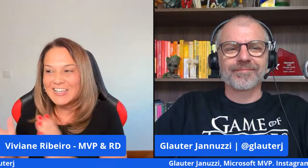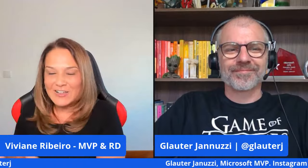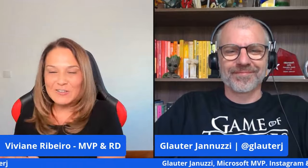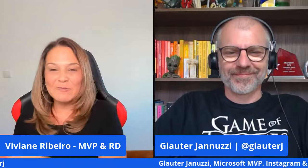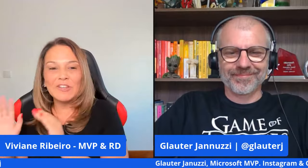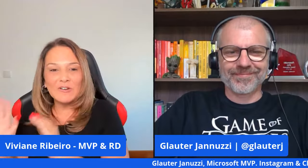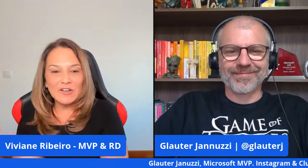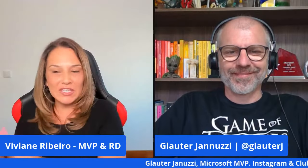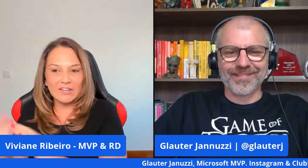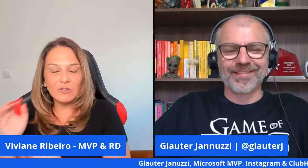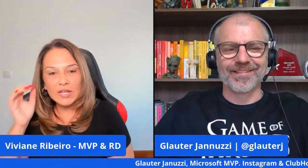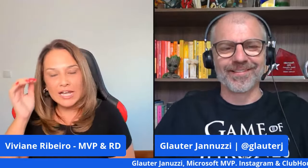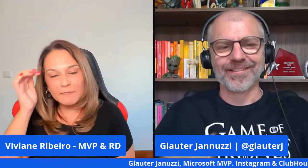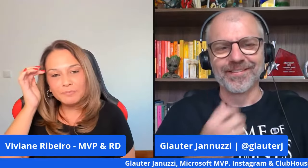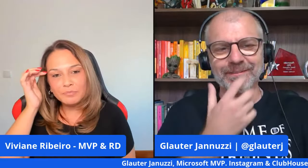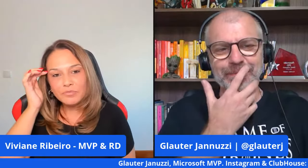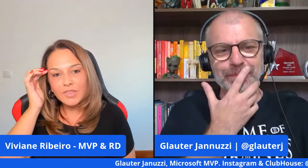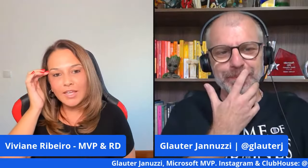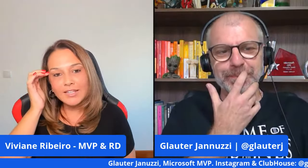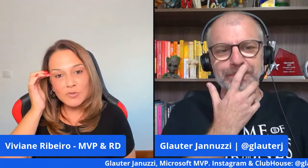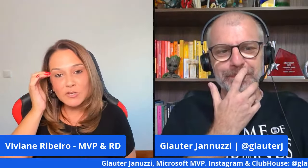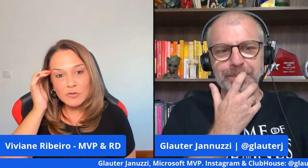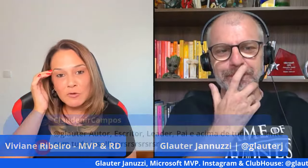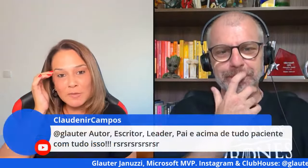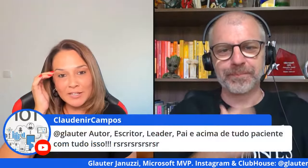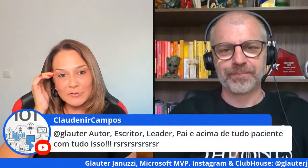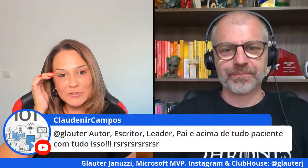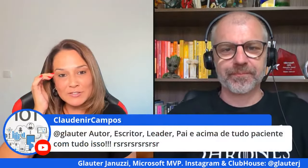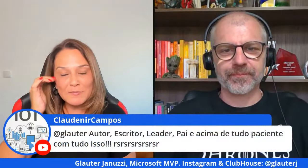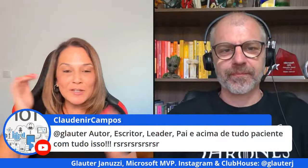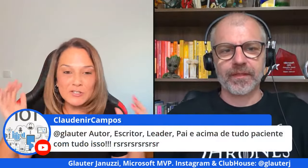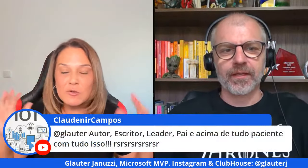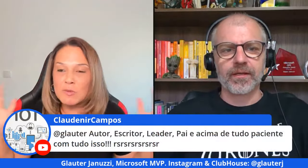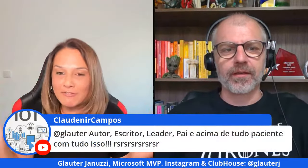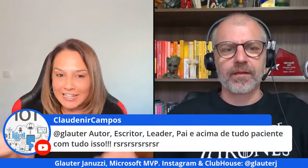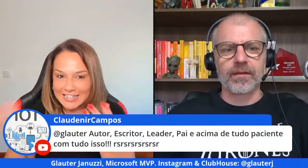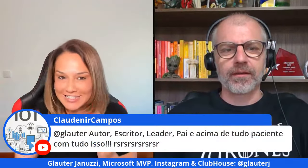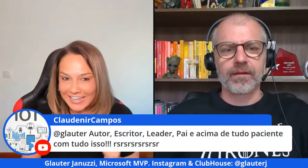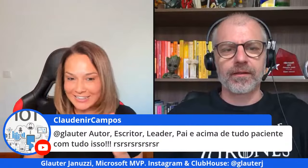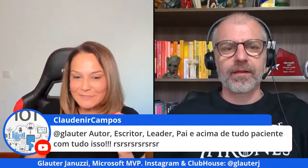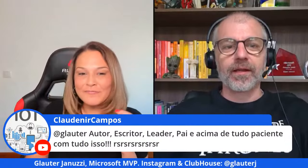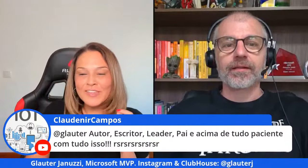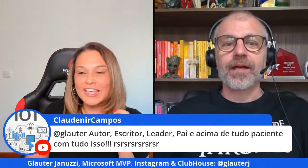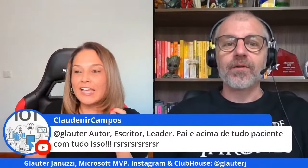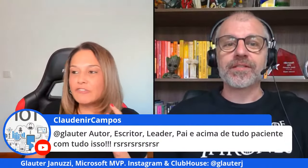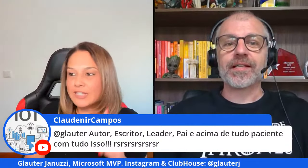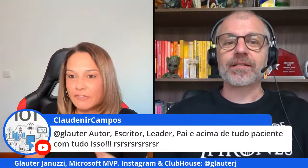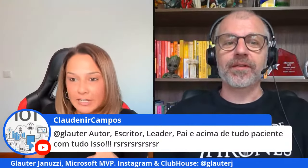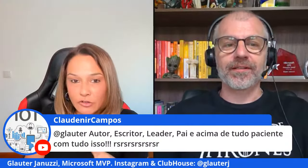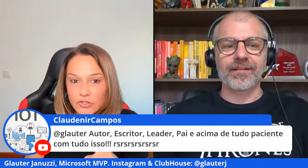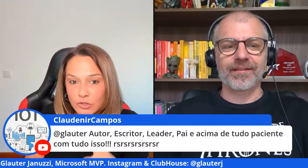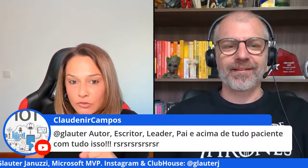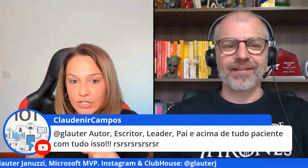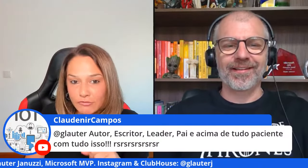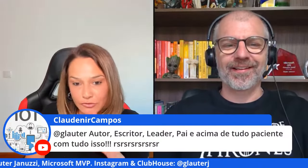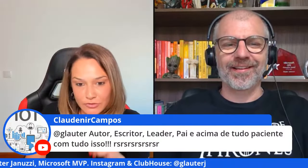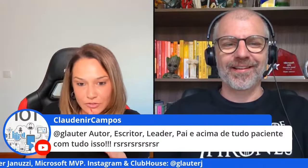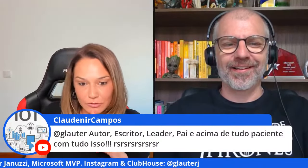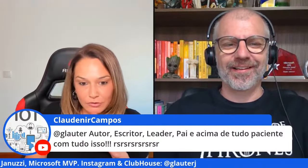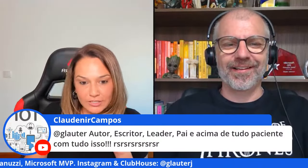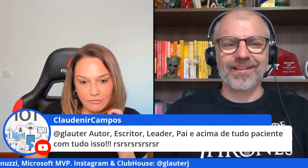monte de coisa né meu negócio quero tocar então são os momentos mas desculpa vai lá segue não exatamente do